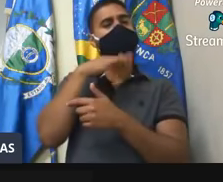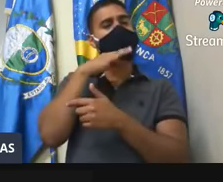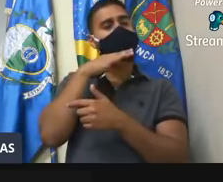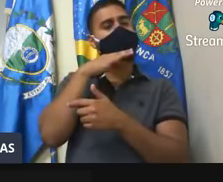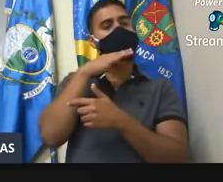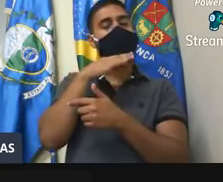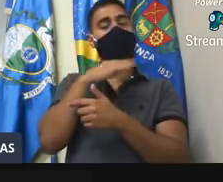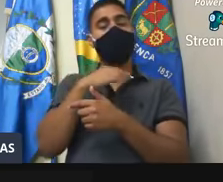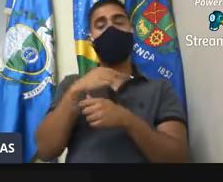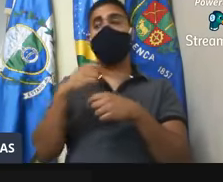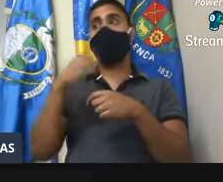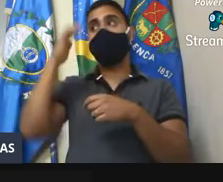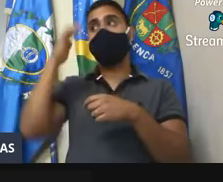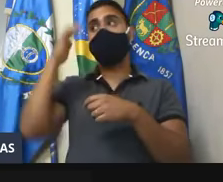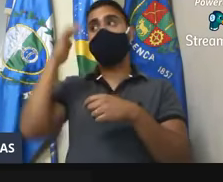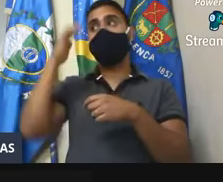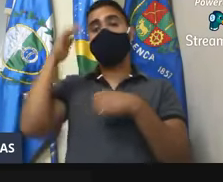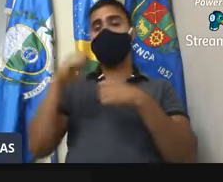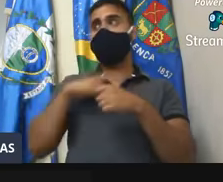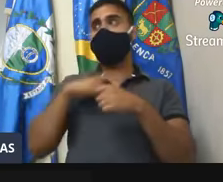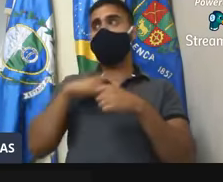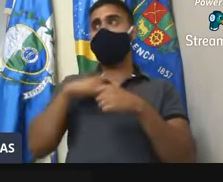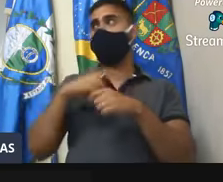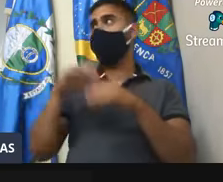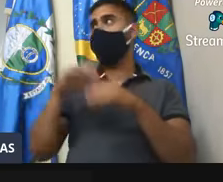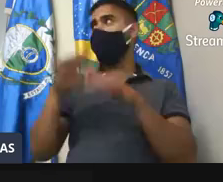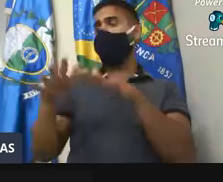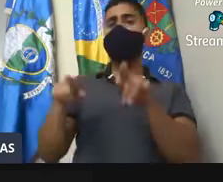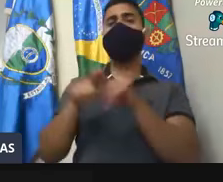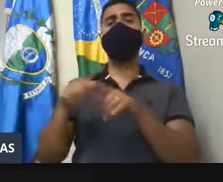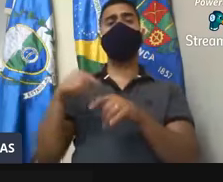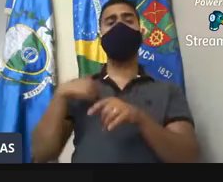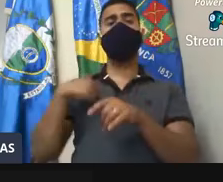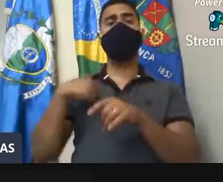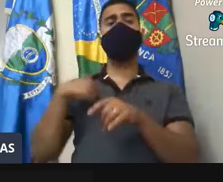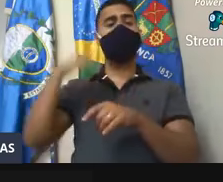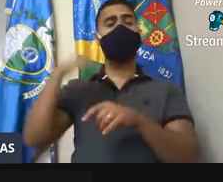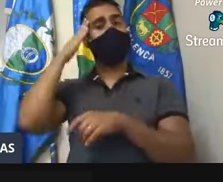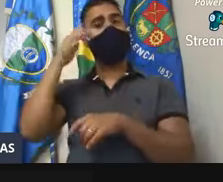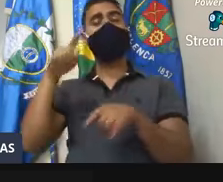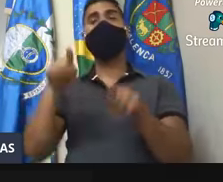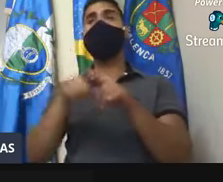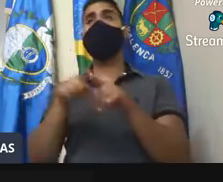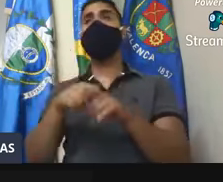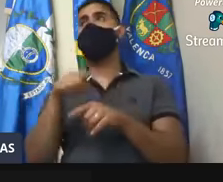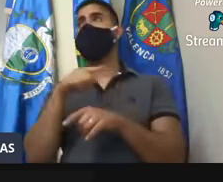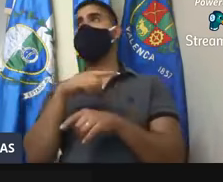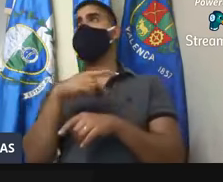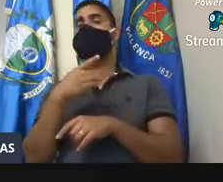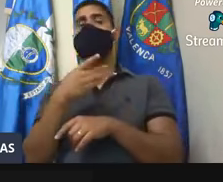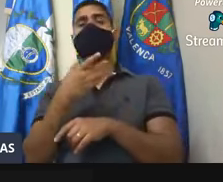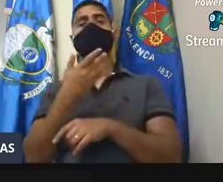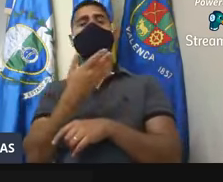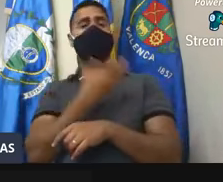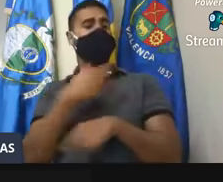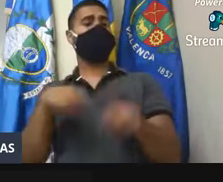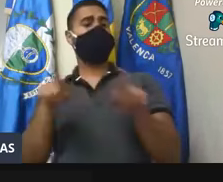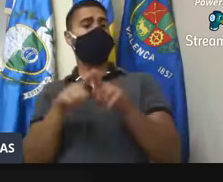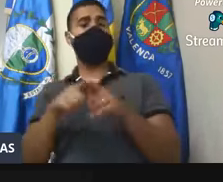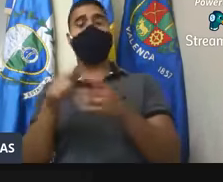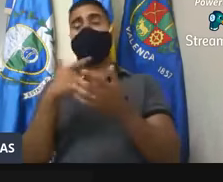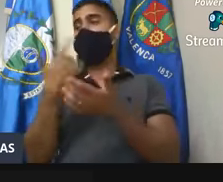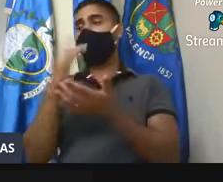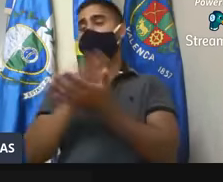tem que estar atento, e no meu entendimento, eu queria que os colegas rejeitassem esse requerimento. Nada pessoal, Marquinhos,